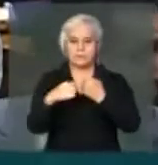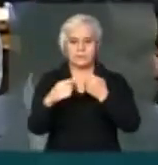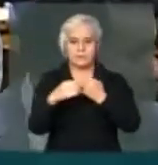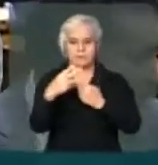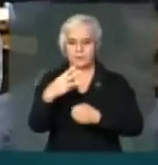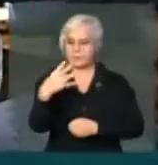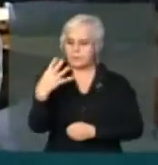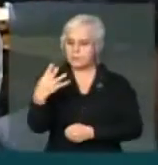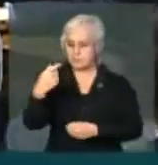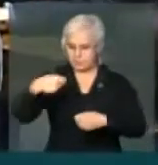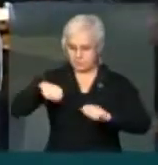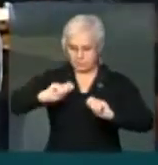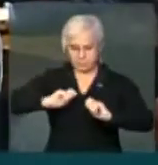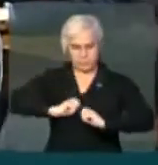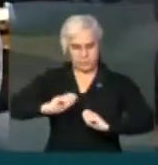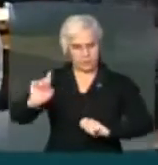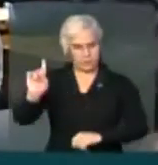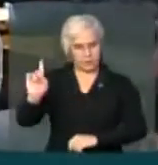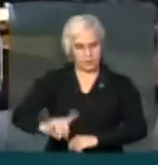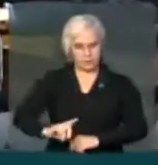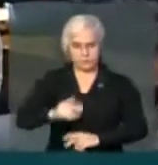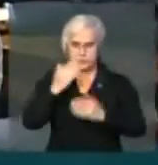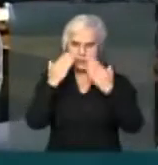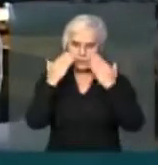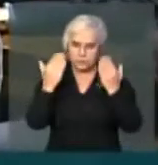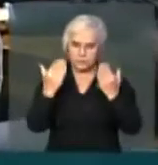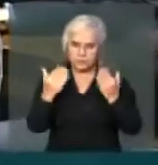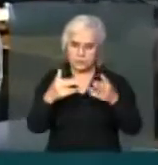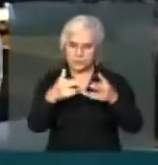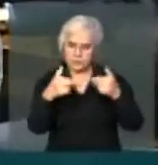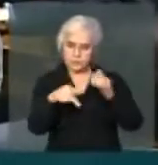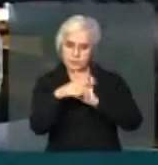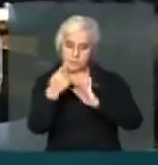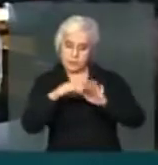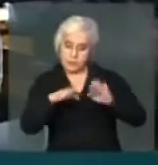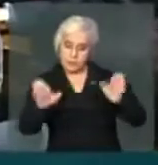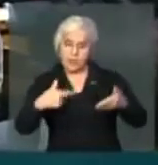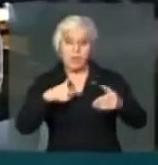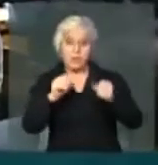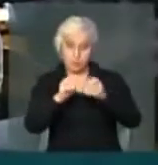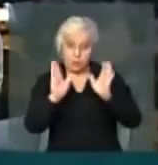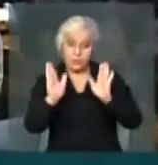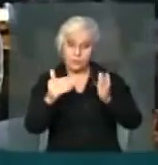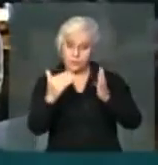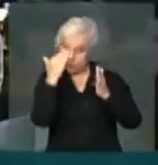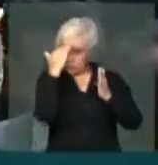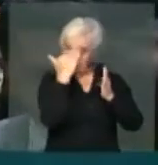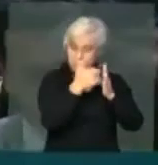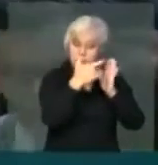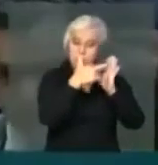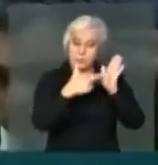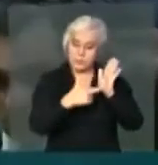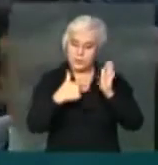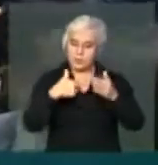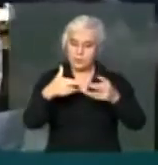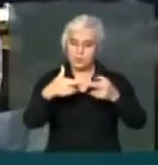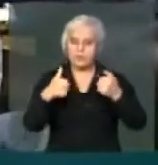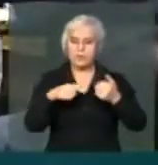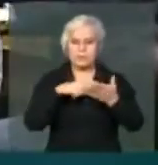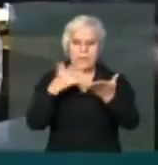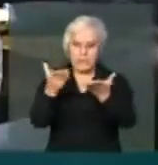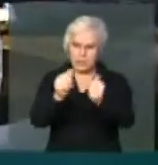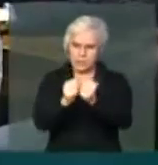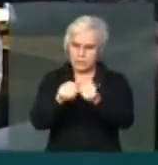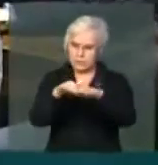que me faculta a possibilidade de apresentar requerimentos à mesa e eu fiz regimentalmente. O meu requerimento está